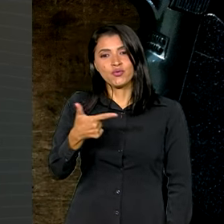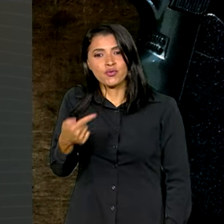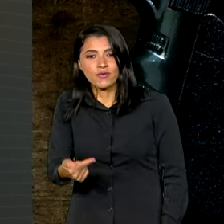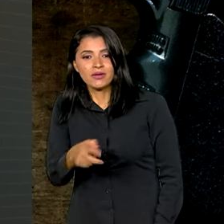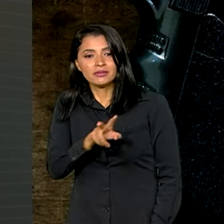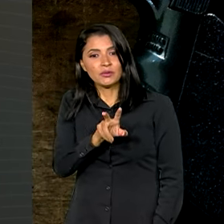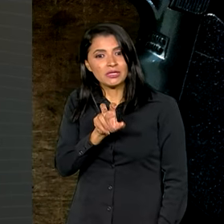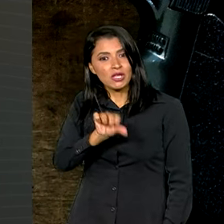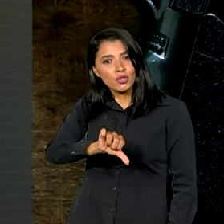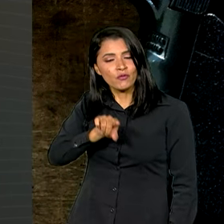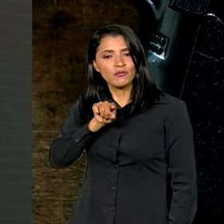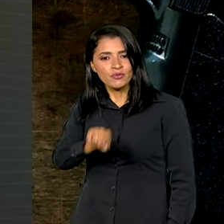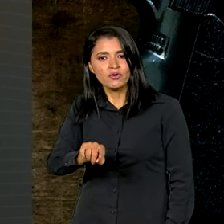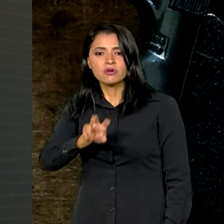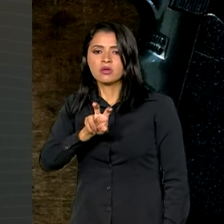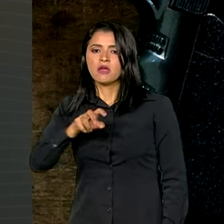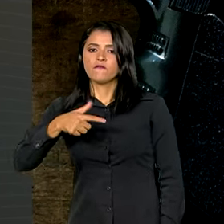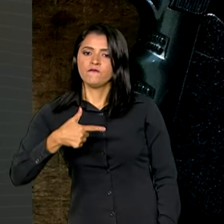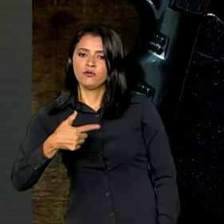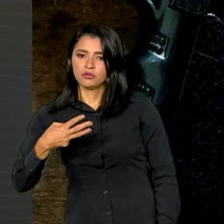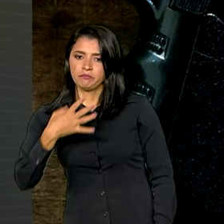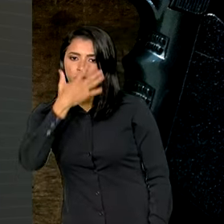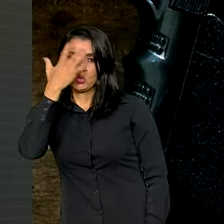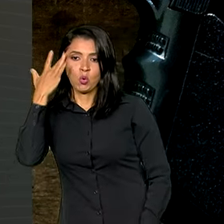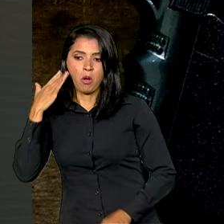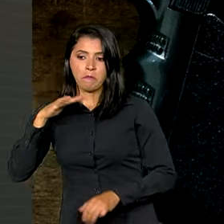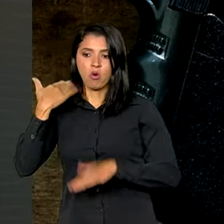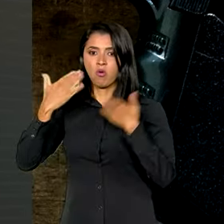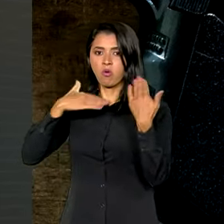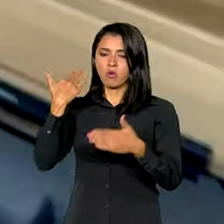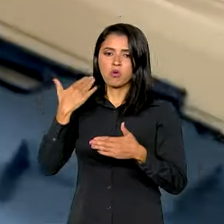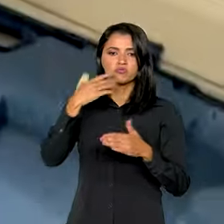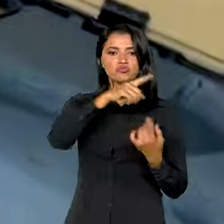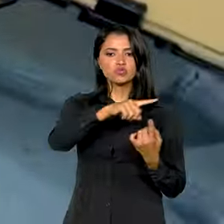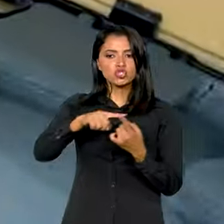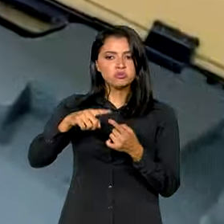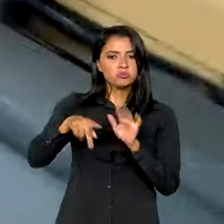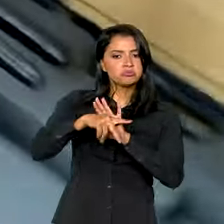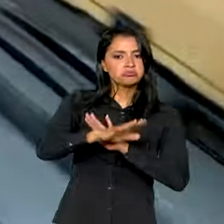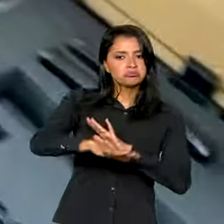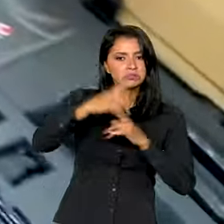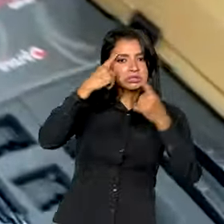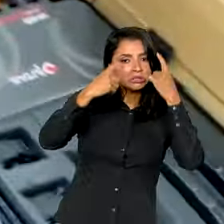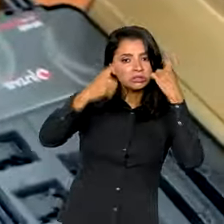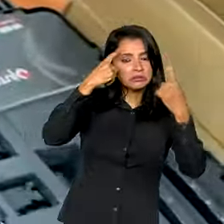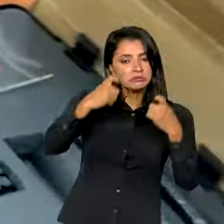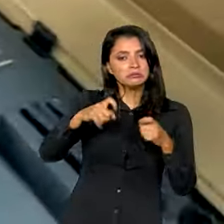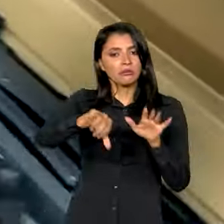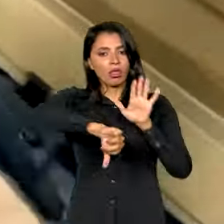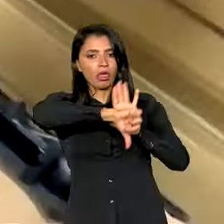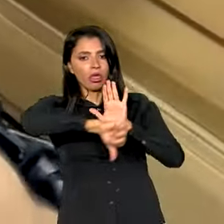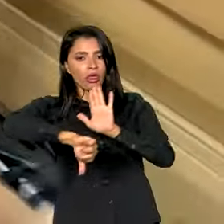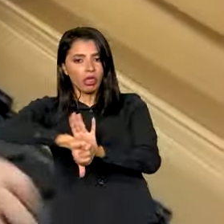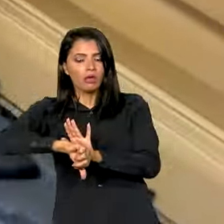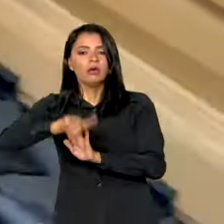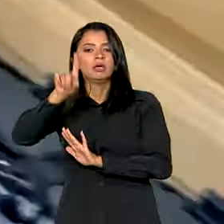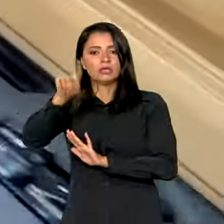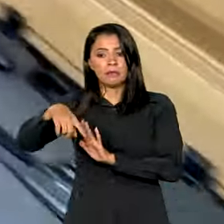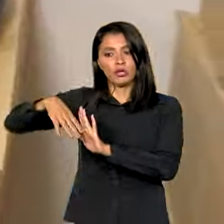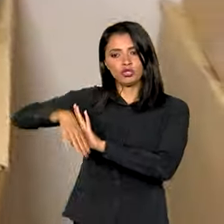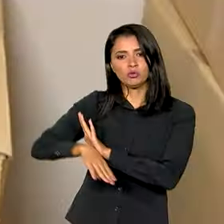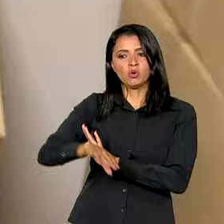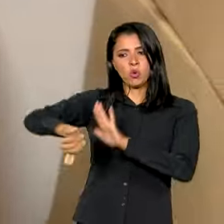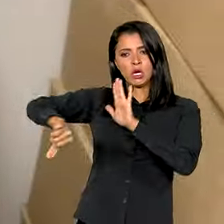.523 pessoas perderam a vida em algum tipo de crime. Além da queda de crimes violentos, letais e